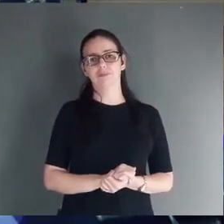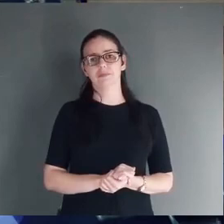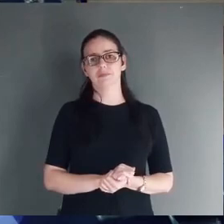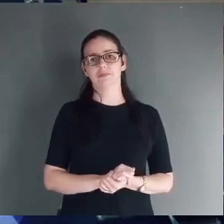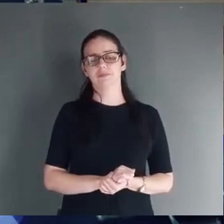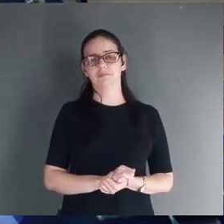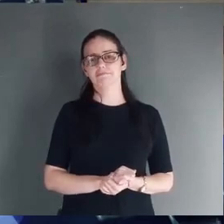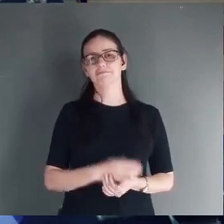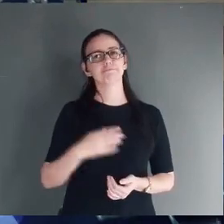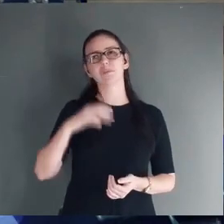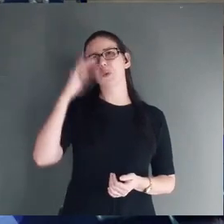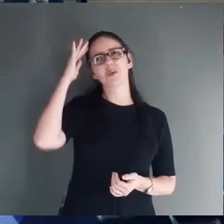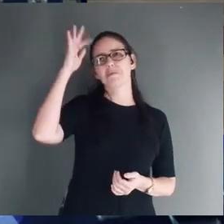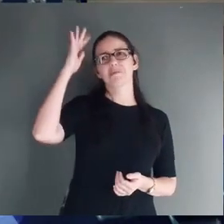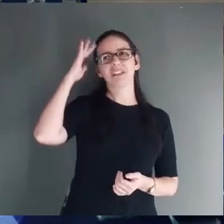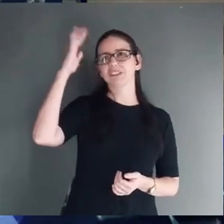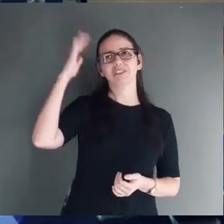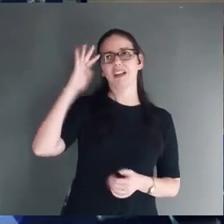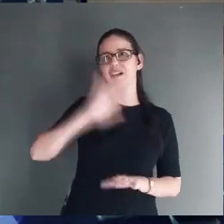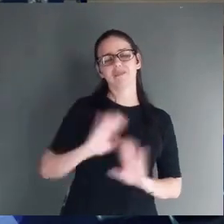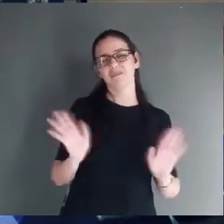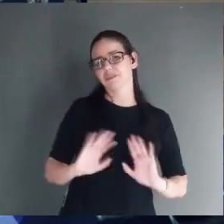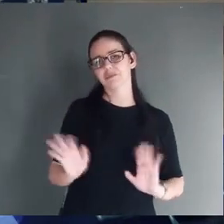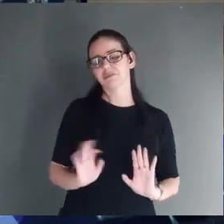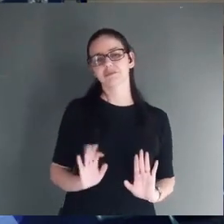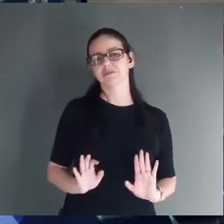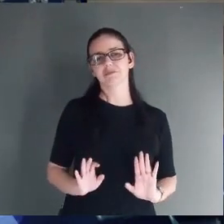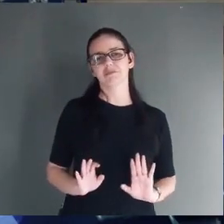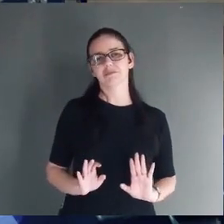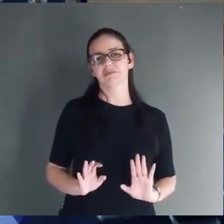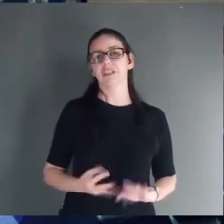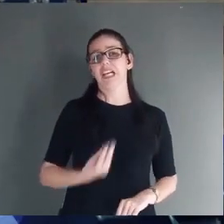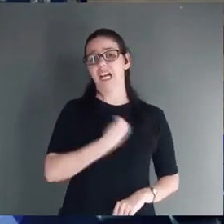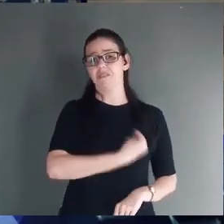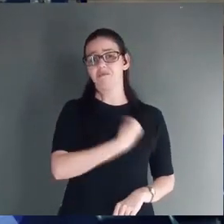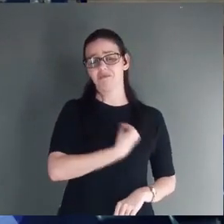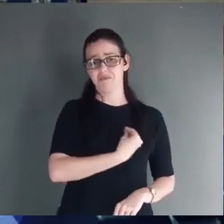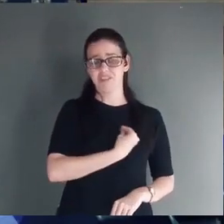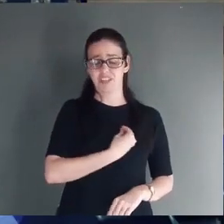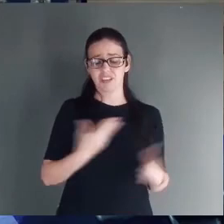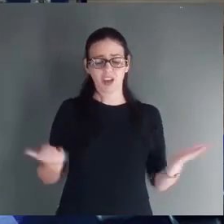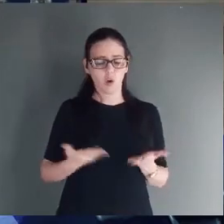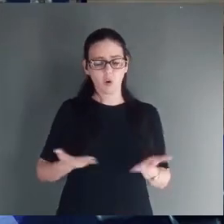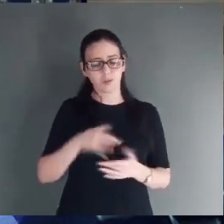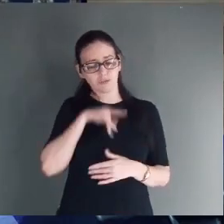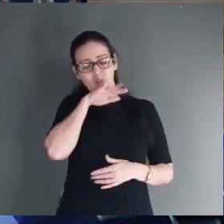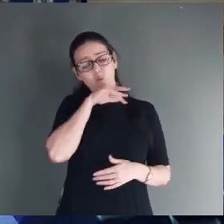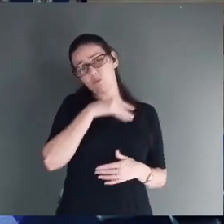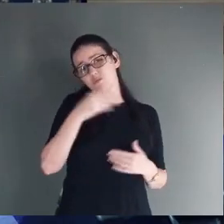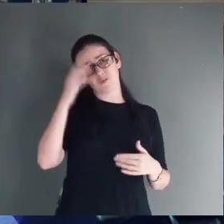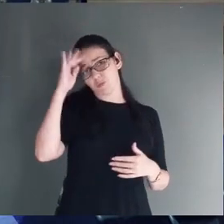Eu não imaginava. Nessa altura do campeonato. Nessa altura da vida. Estar vivendo o que eu estou vivendo.